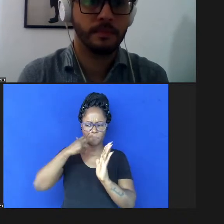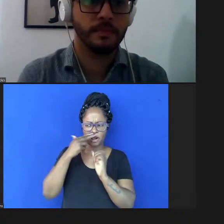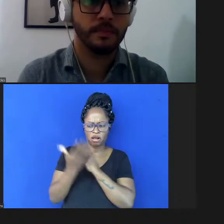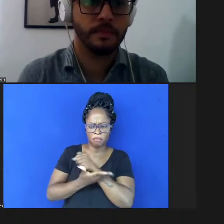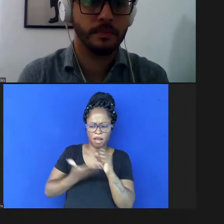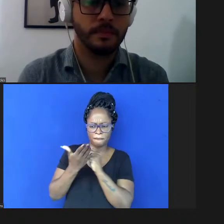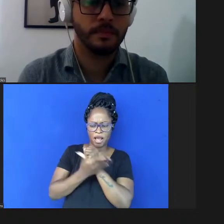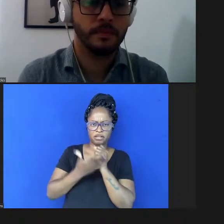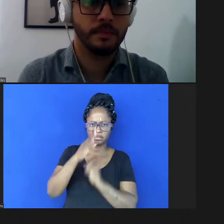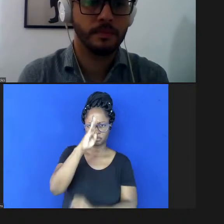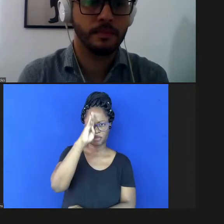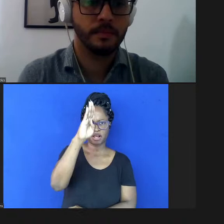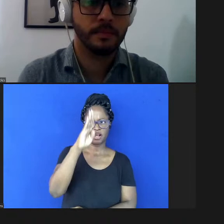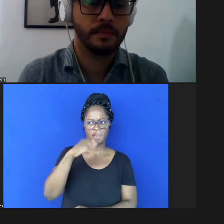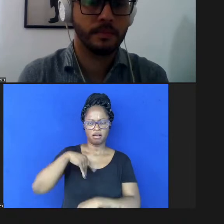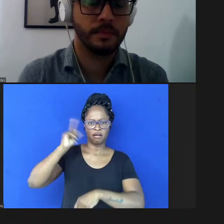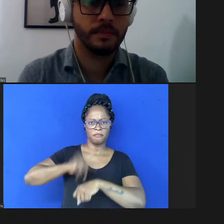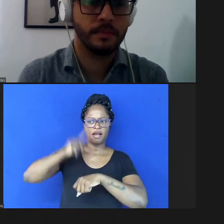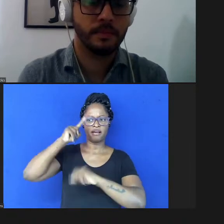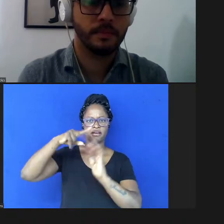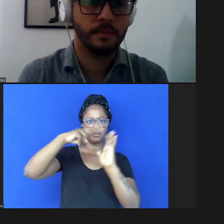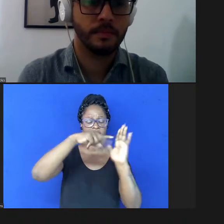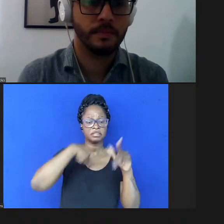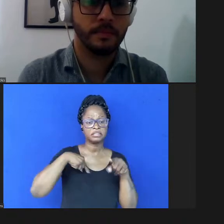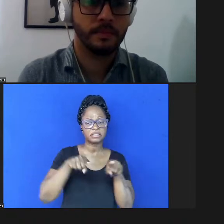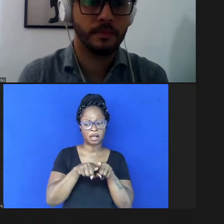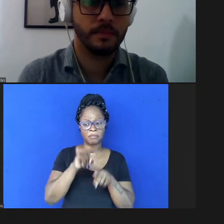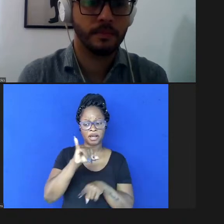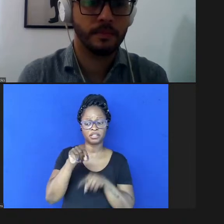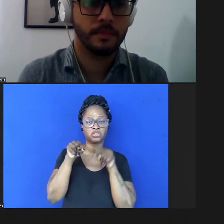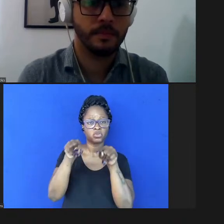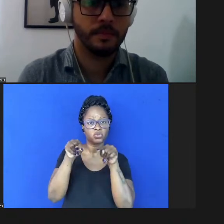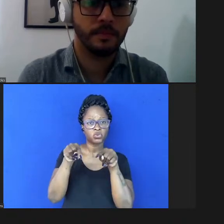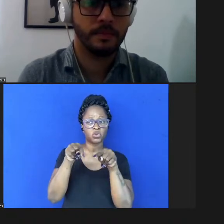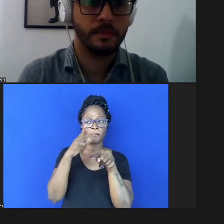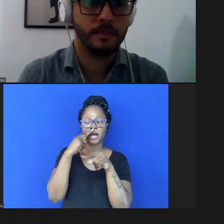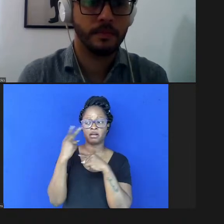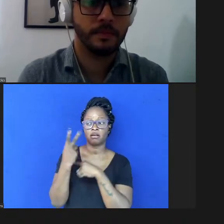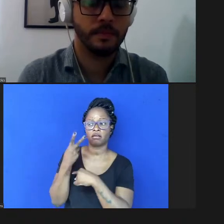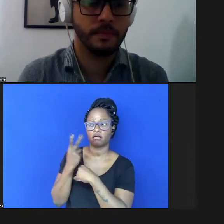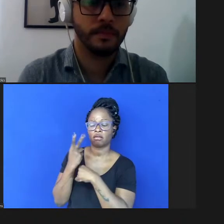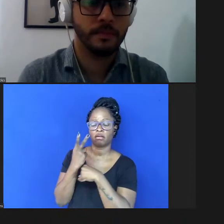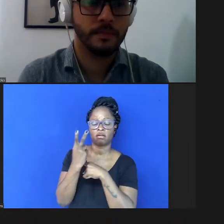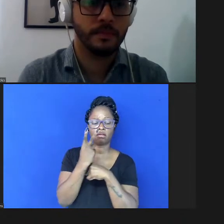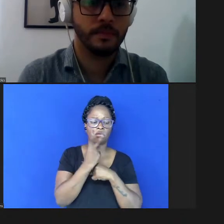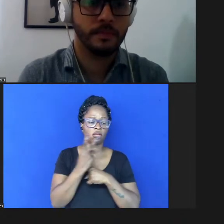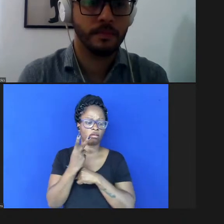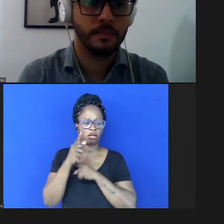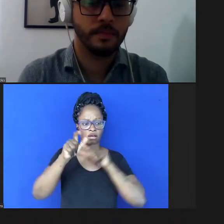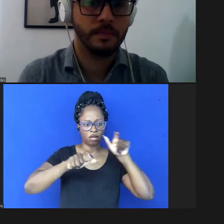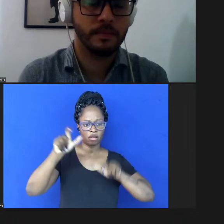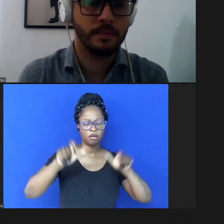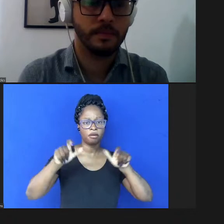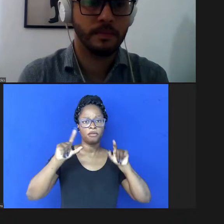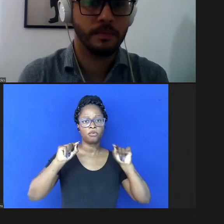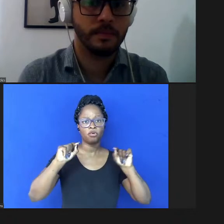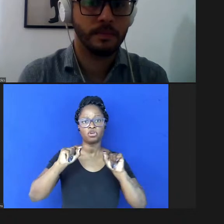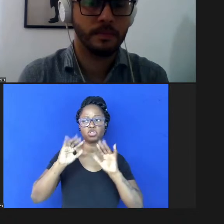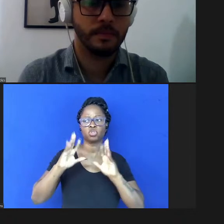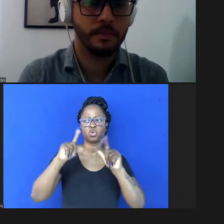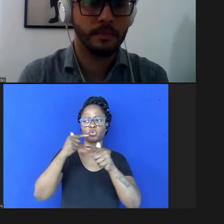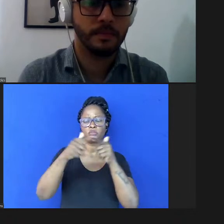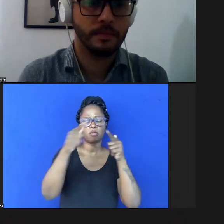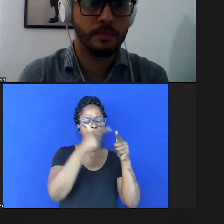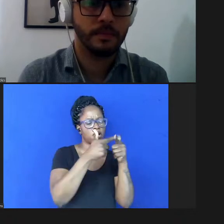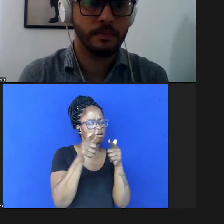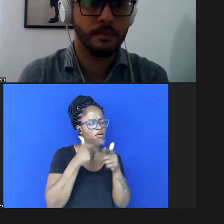e mais imediata de leitores e também isso protegeria as pessoas de qualquer problema que